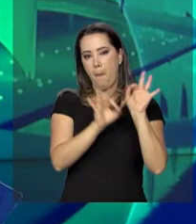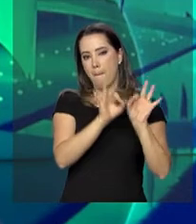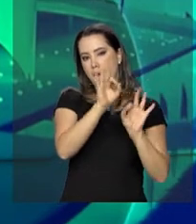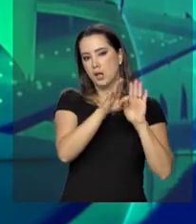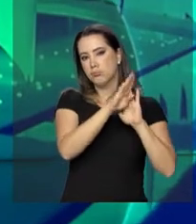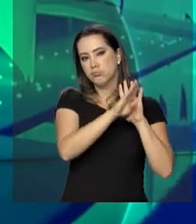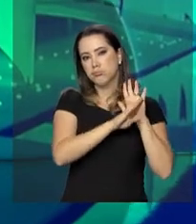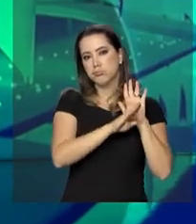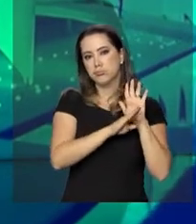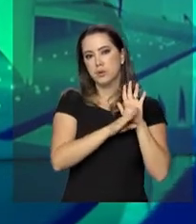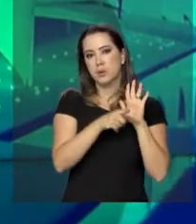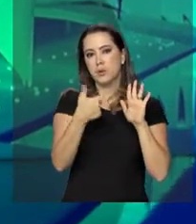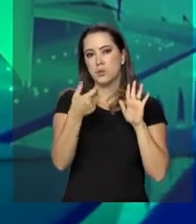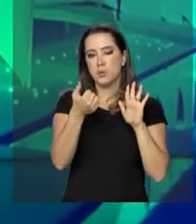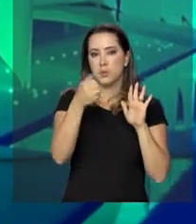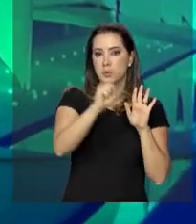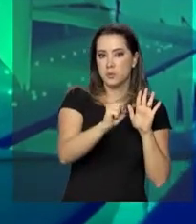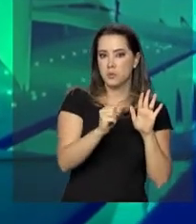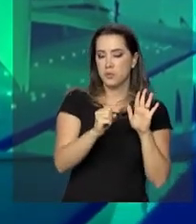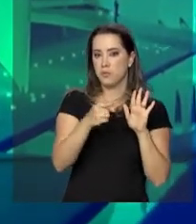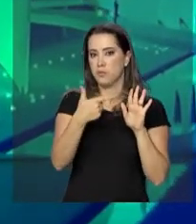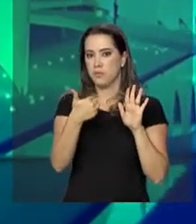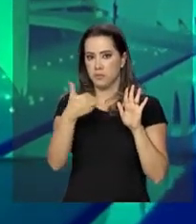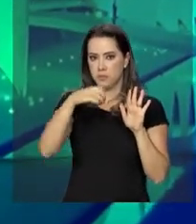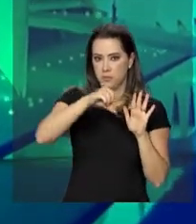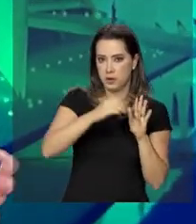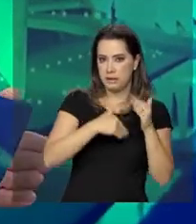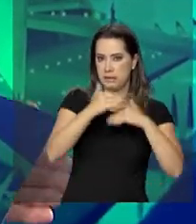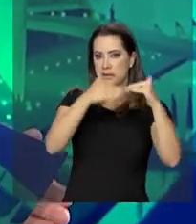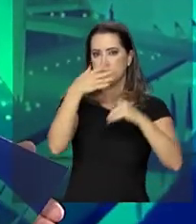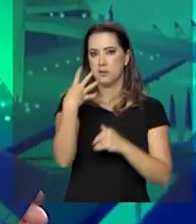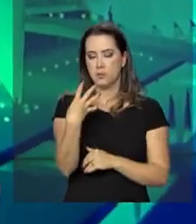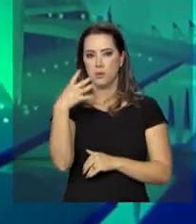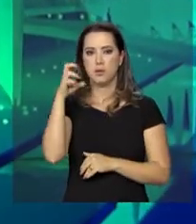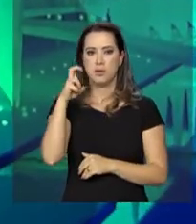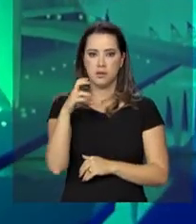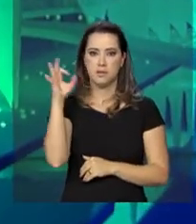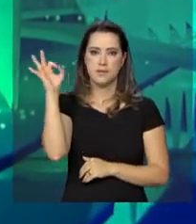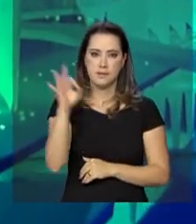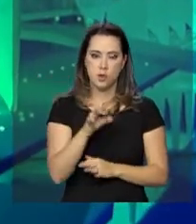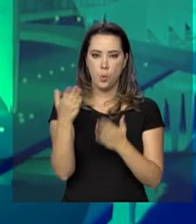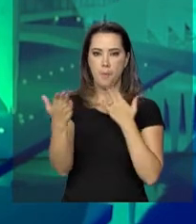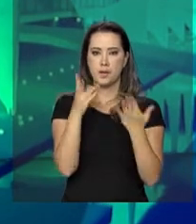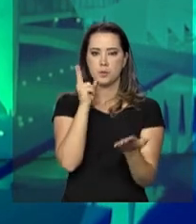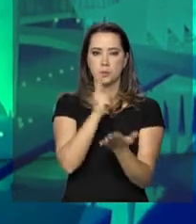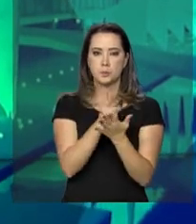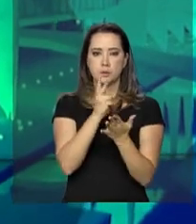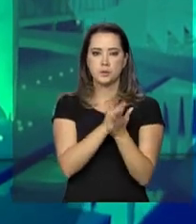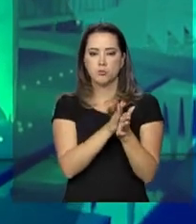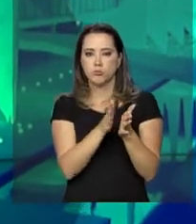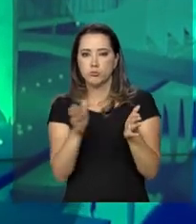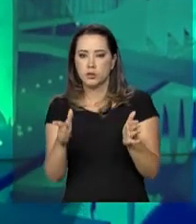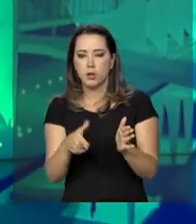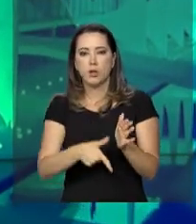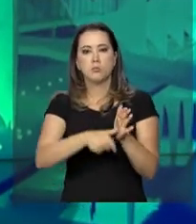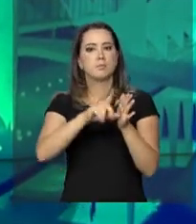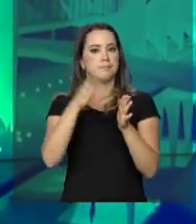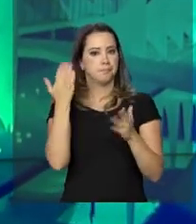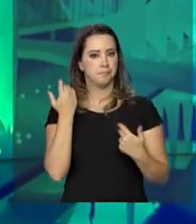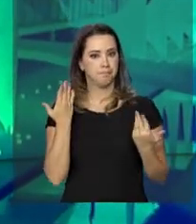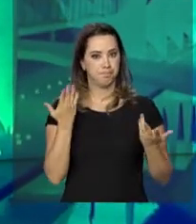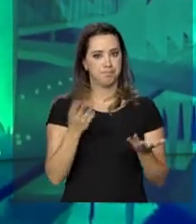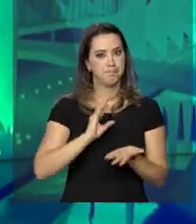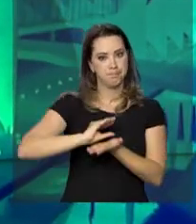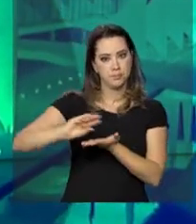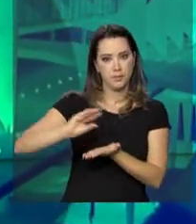-2019 cresceram 45% em relação ao mesmo período da safra passada. Esse tipo de crédito